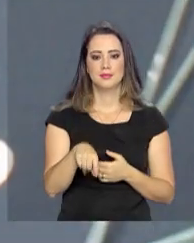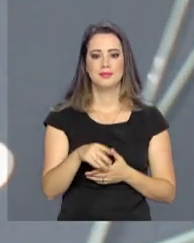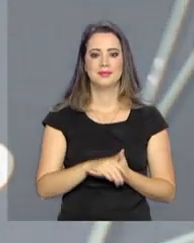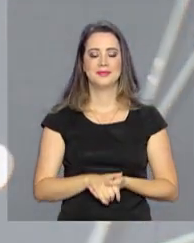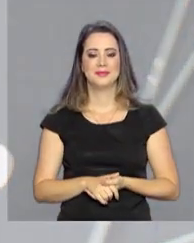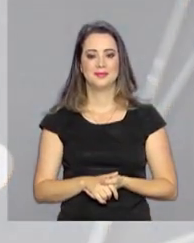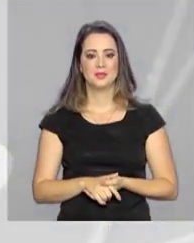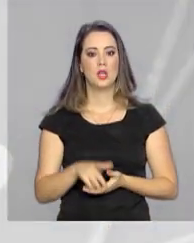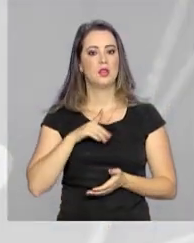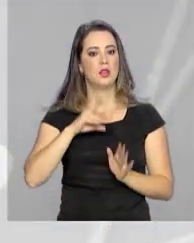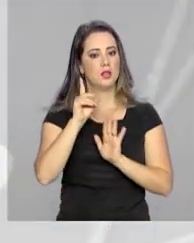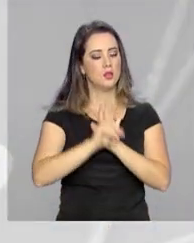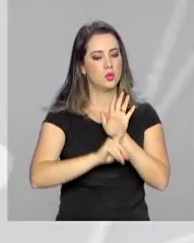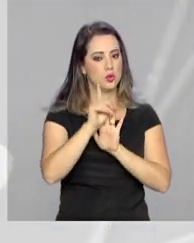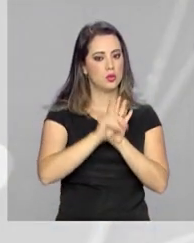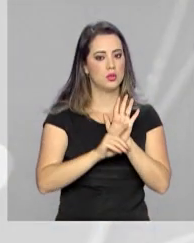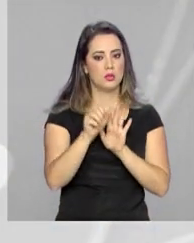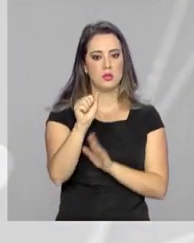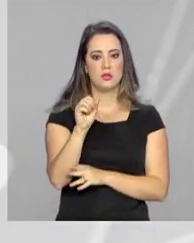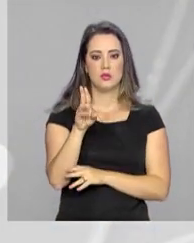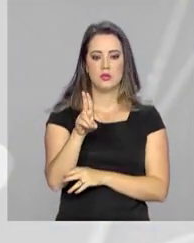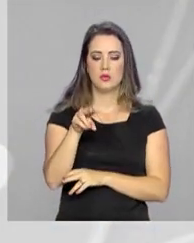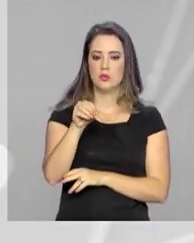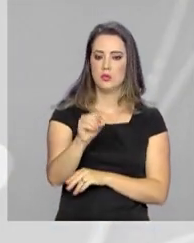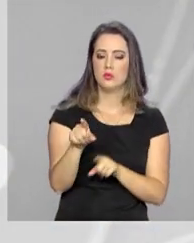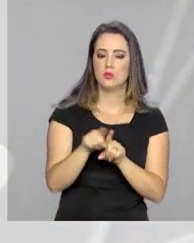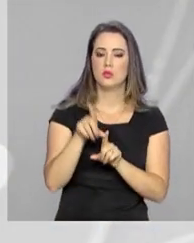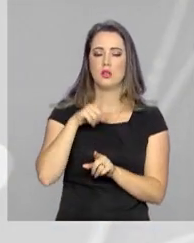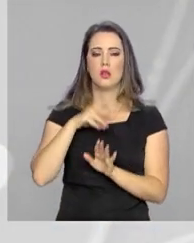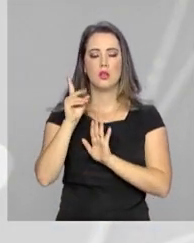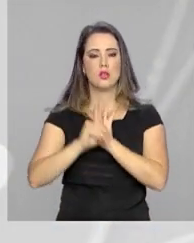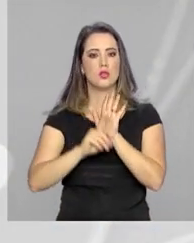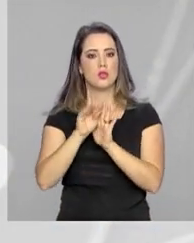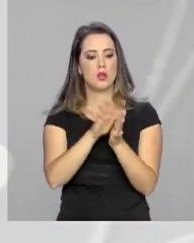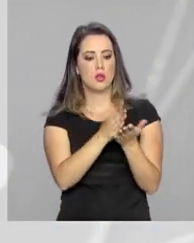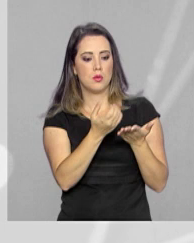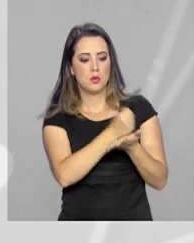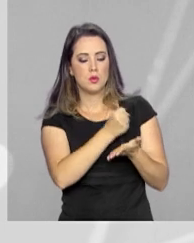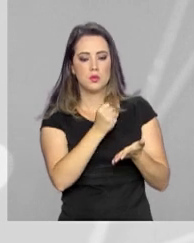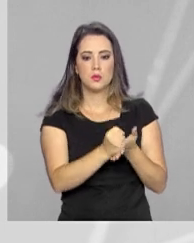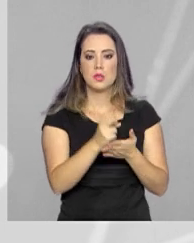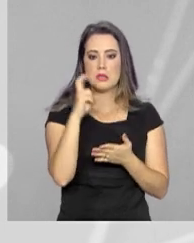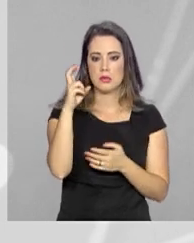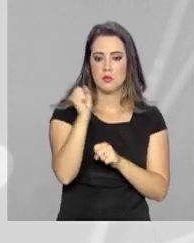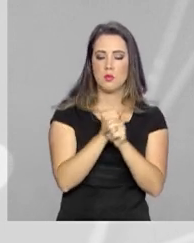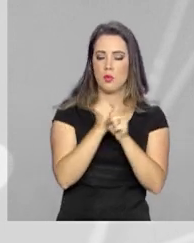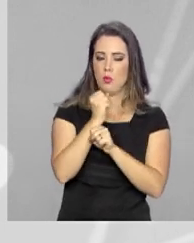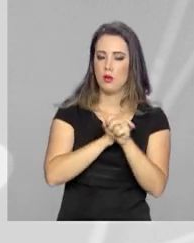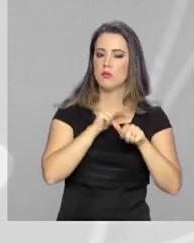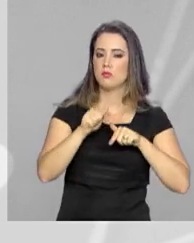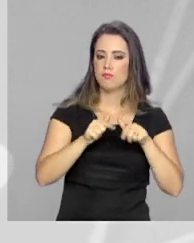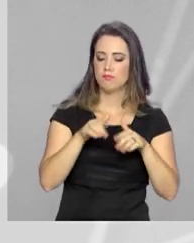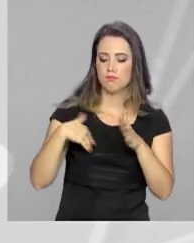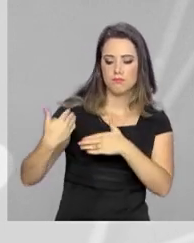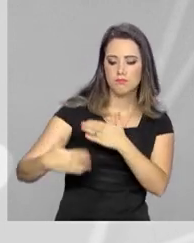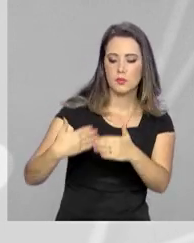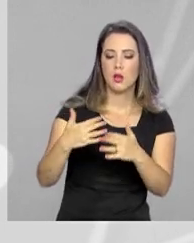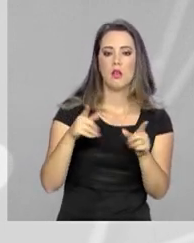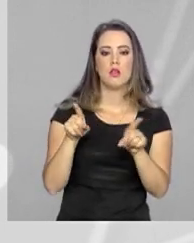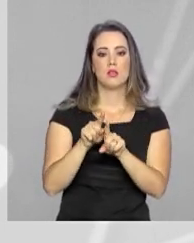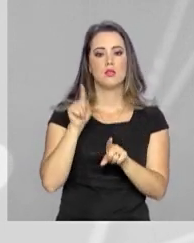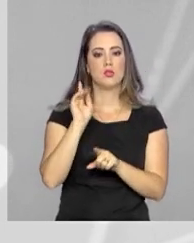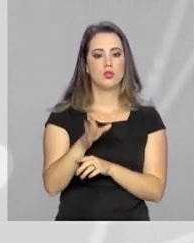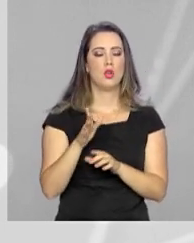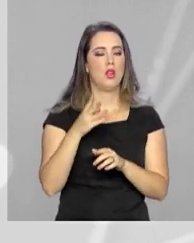direito ao abono salarial quem tem carteira assinada, está cadastrado no PIS ou no PASEP há pelo menos cinco anos, trabalhou no